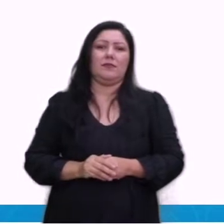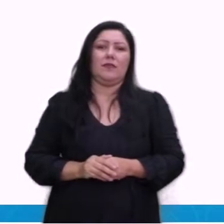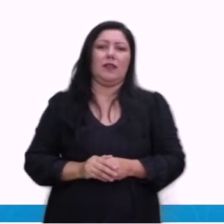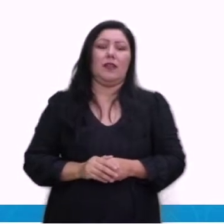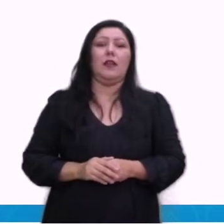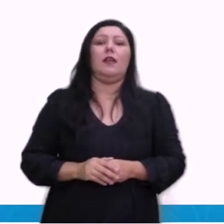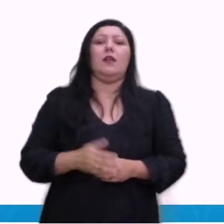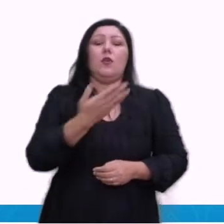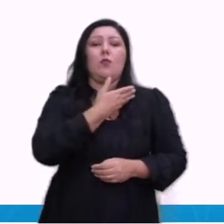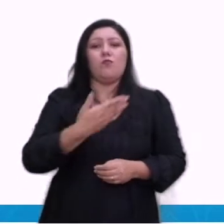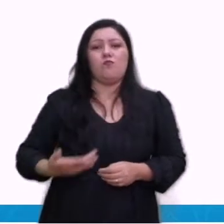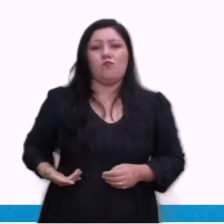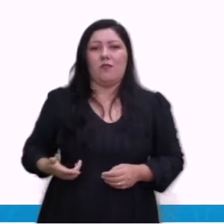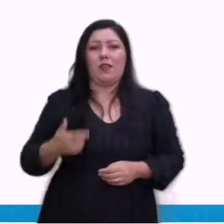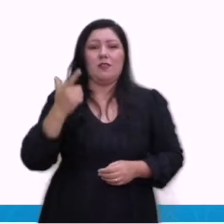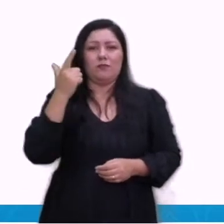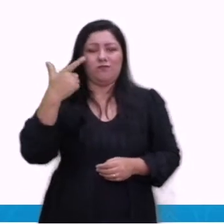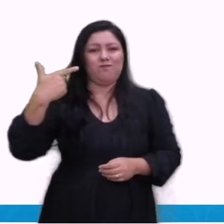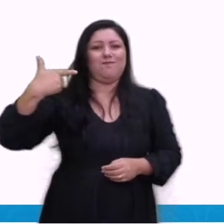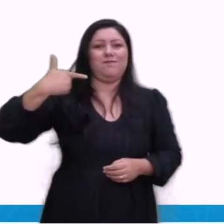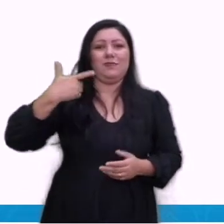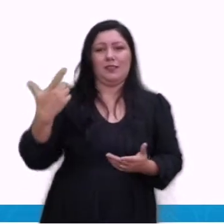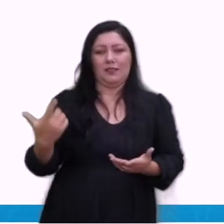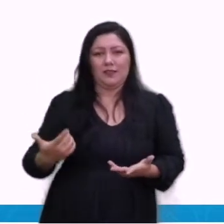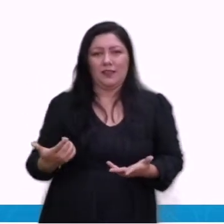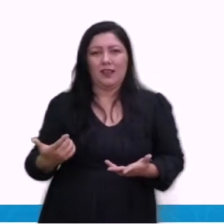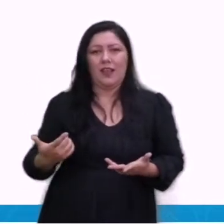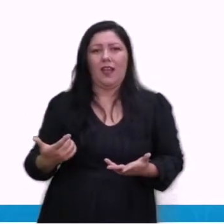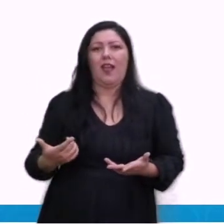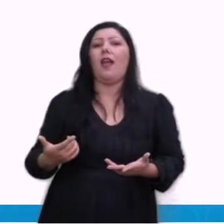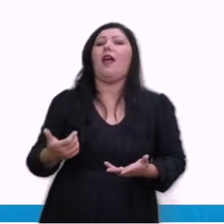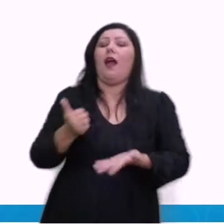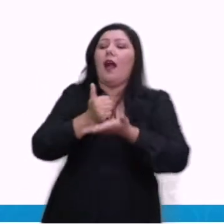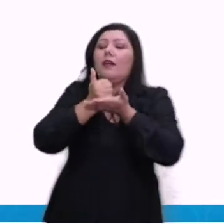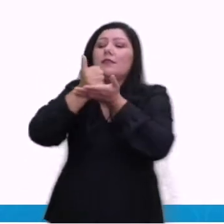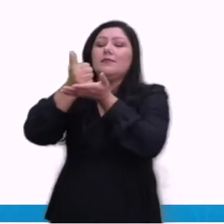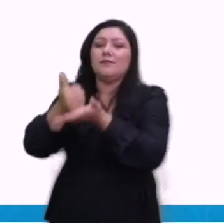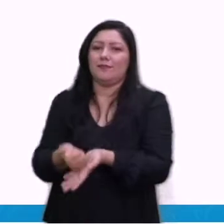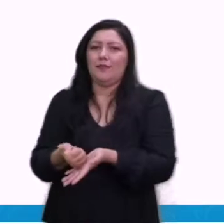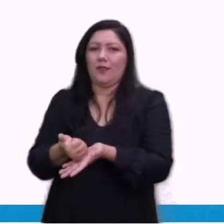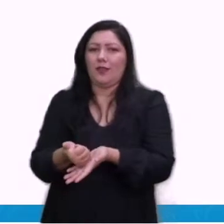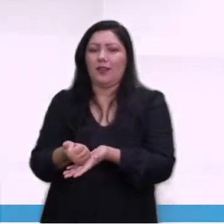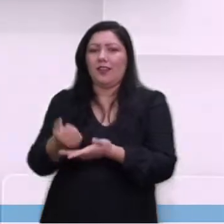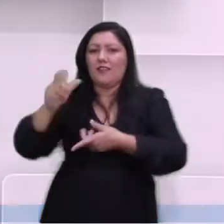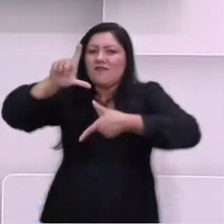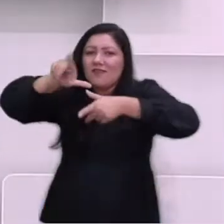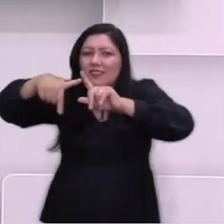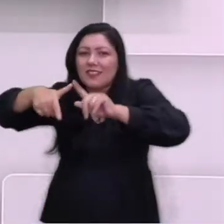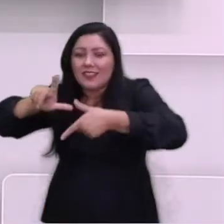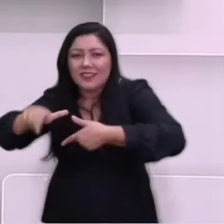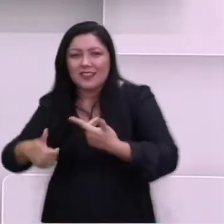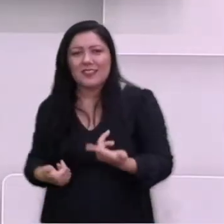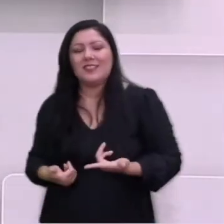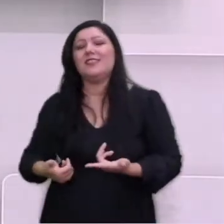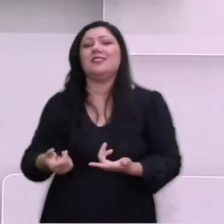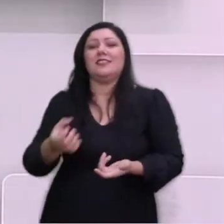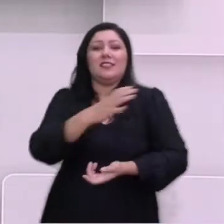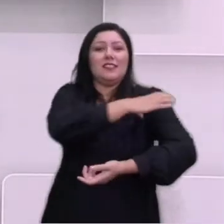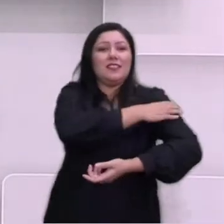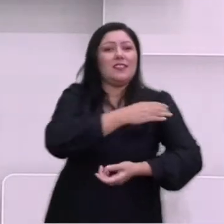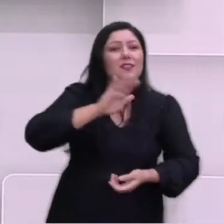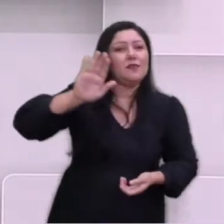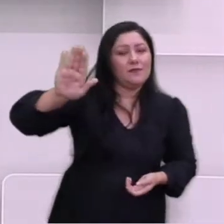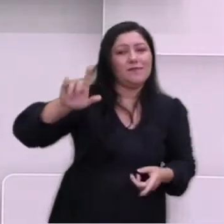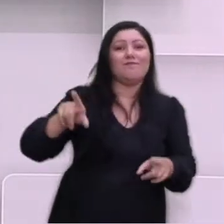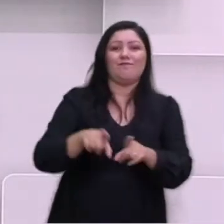a favor dos fascistas e dos nazistas. Mas ele, o Getúlio, se mantinha no